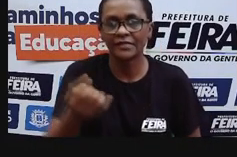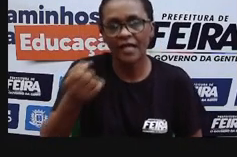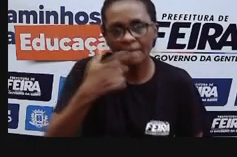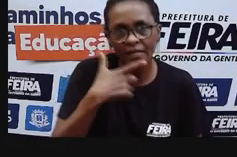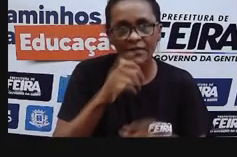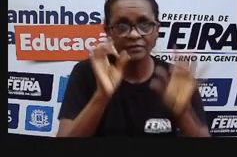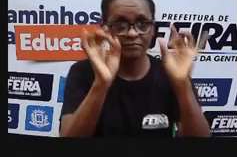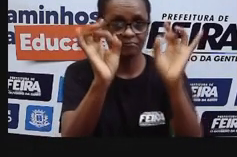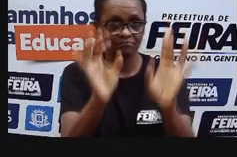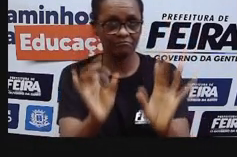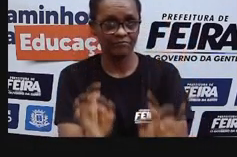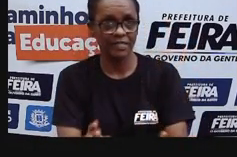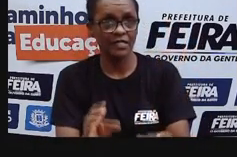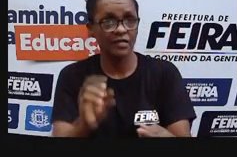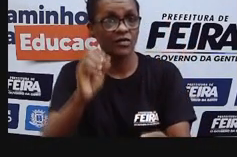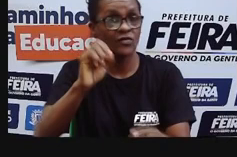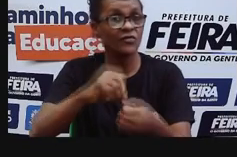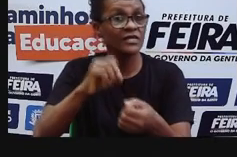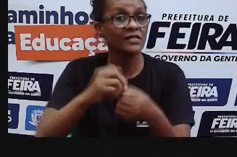antifúngicos, né?